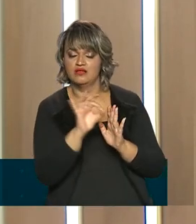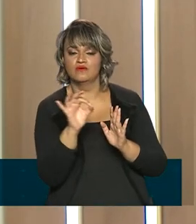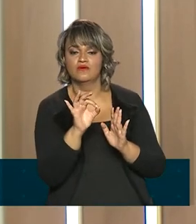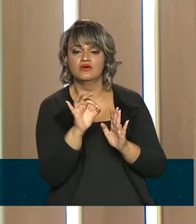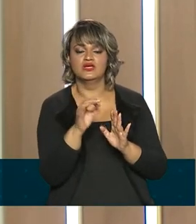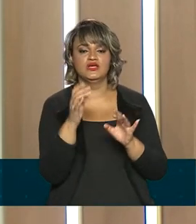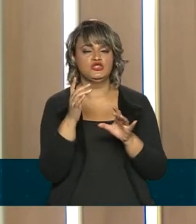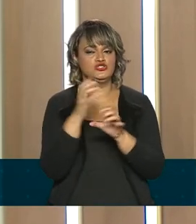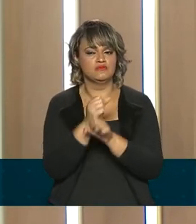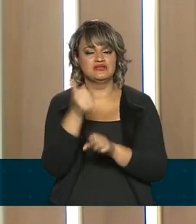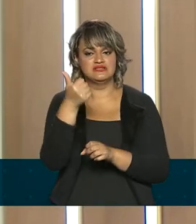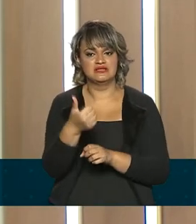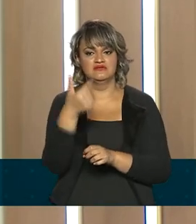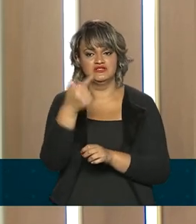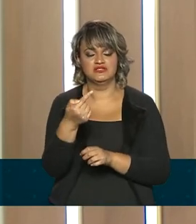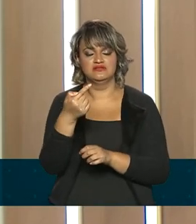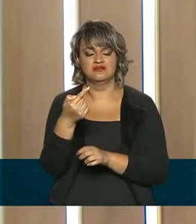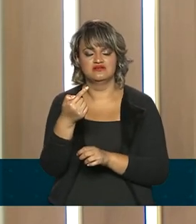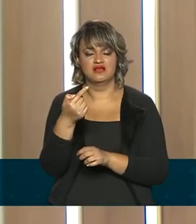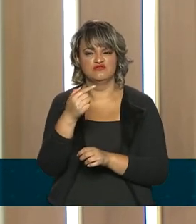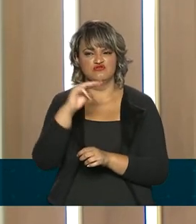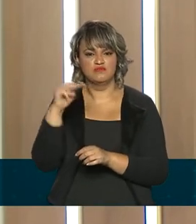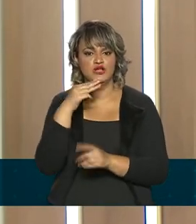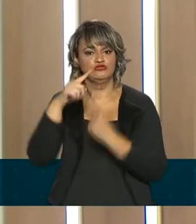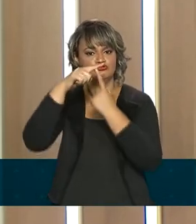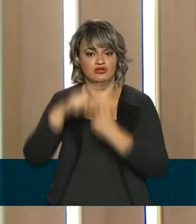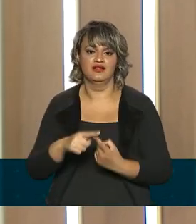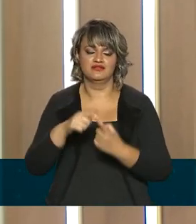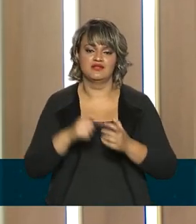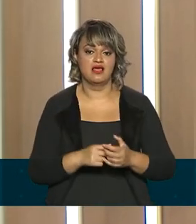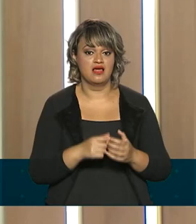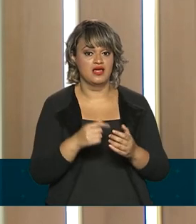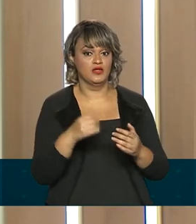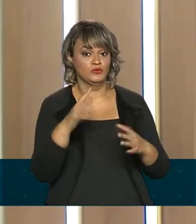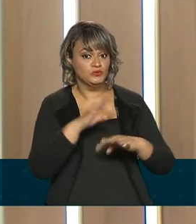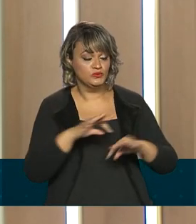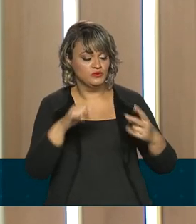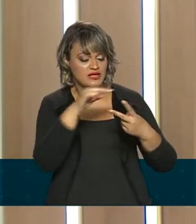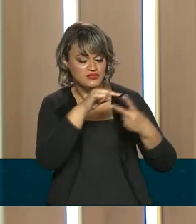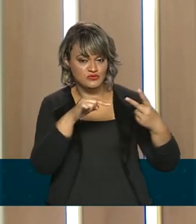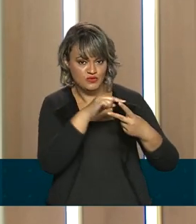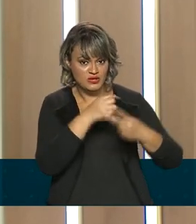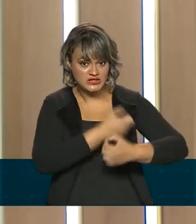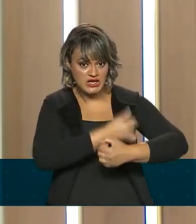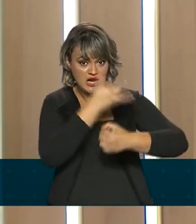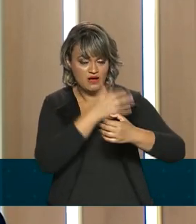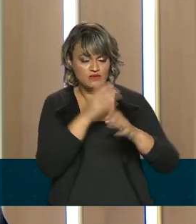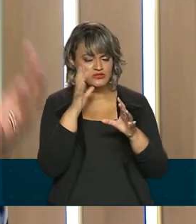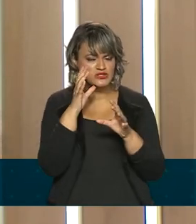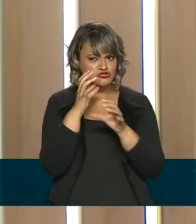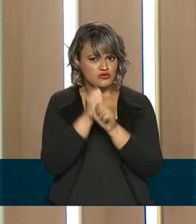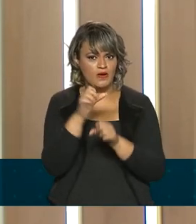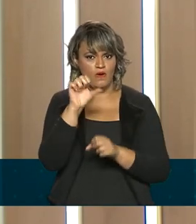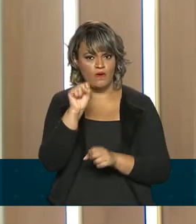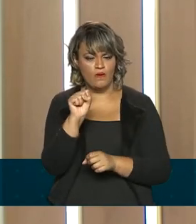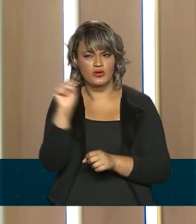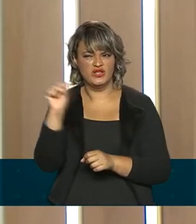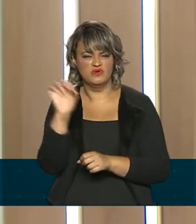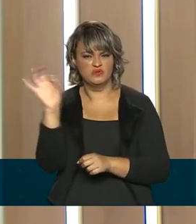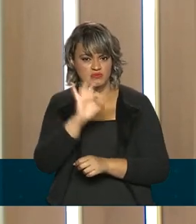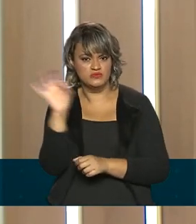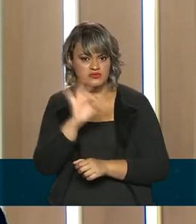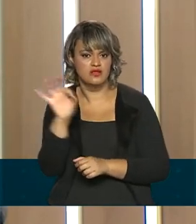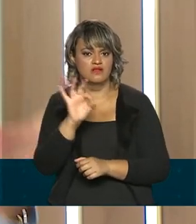chegando a 117,2 milhões de toneladas. Com isso, esses dois grãos, que representam mais de 80%, quase 88